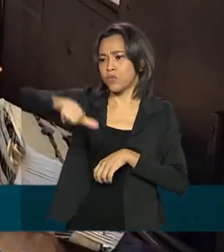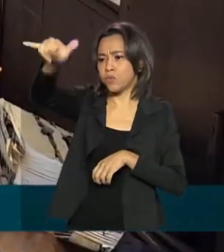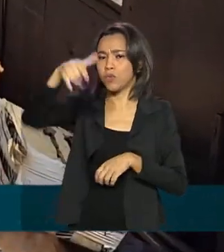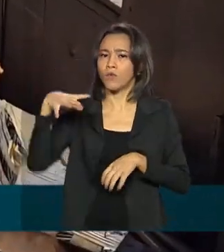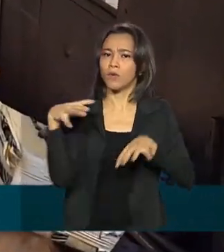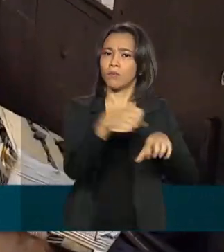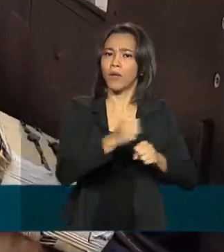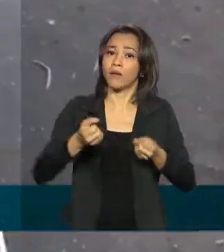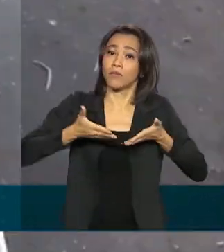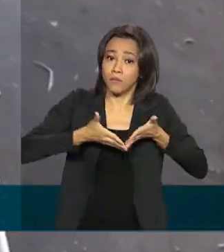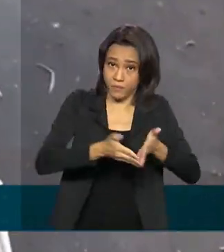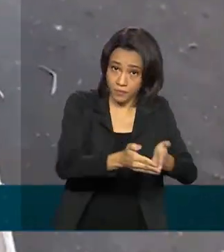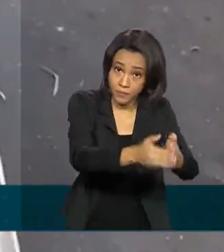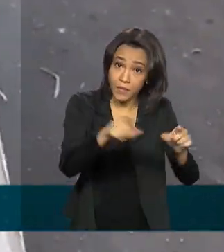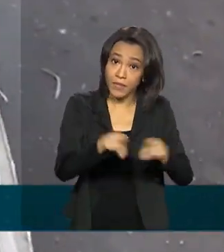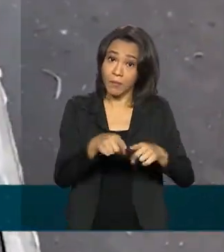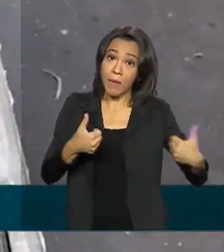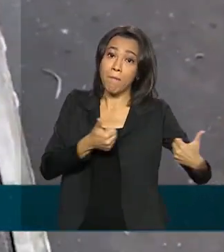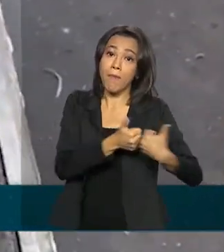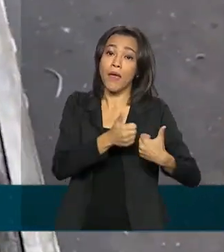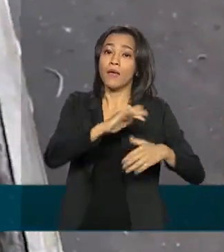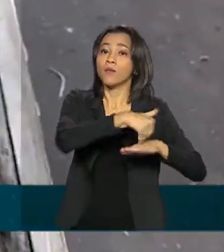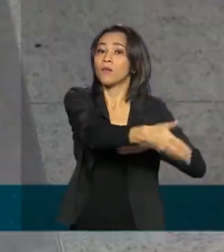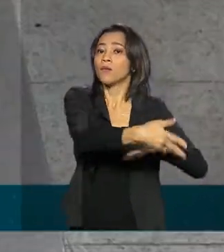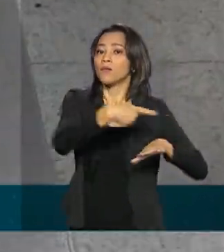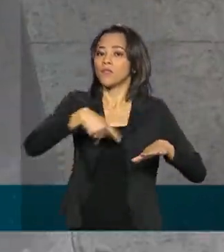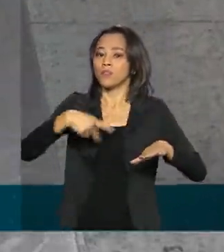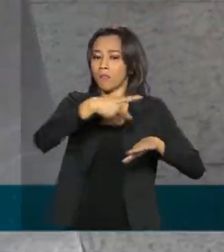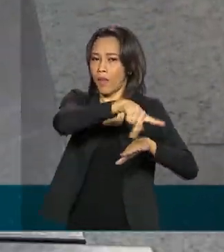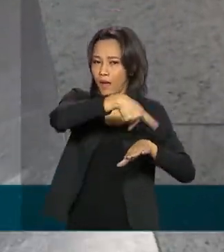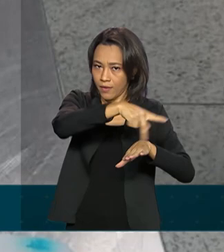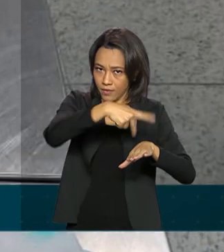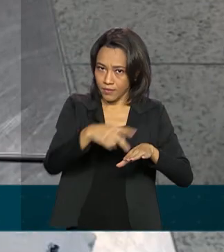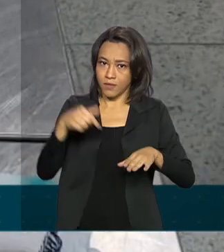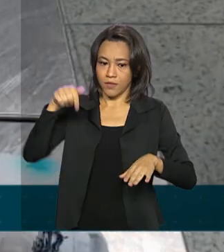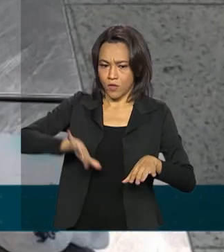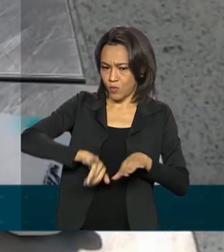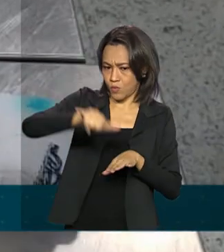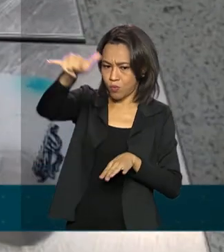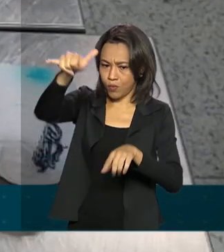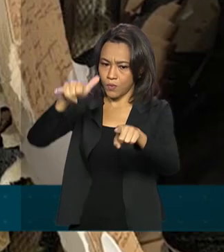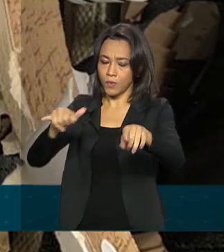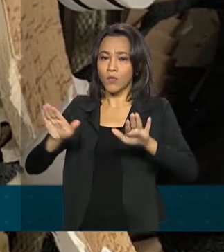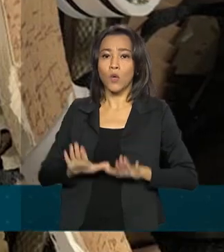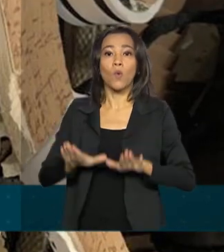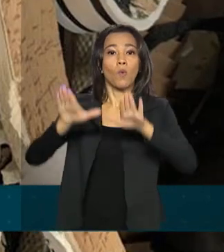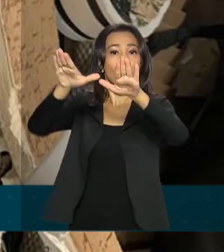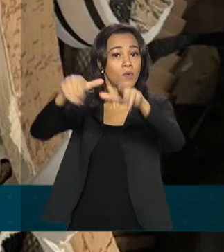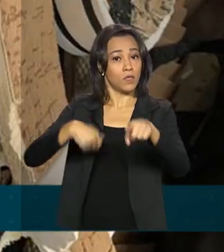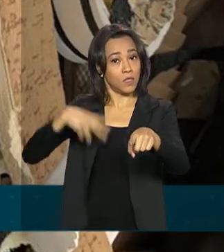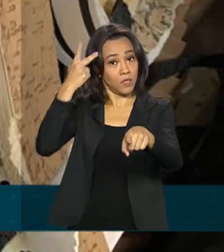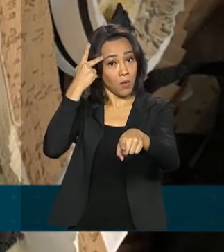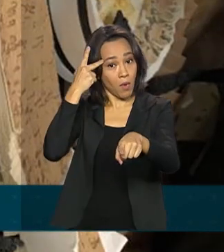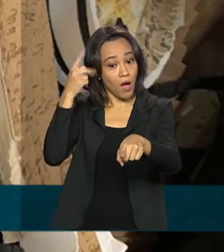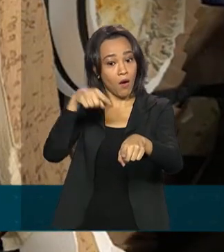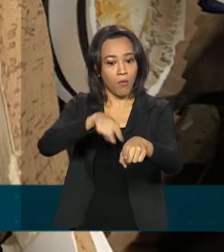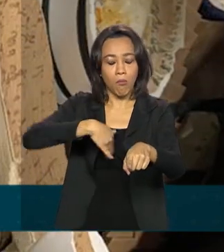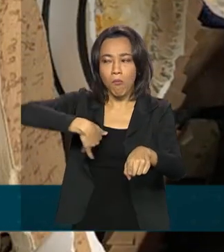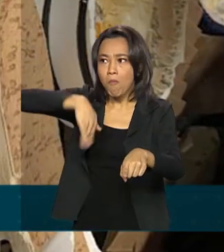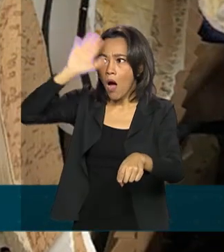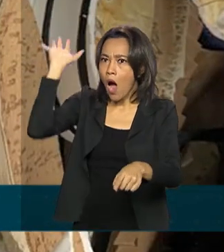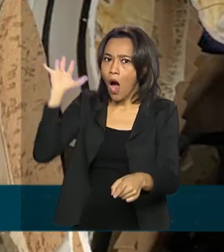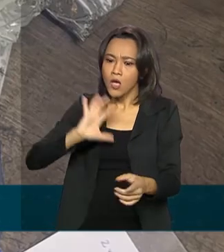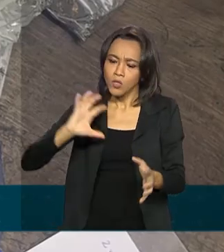e nas áreas que fazem fronteira com países vizinhos. Entre os aeroportos, Guarulhos, em São Paulo, teve o maior volume de